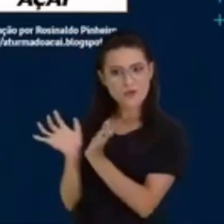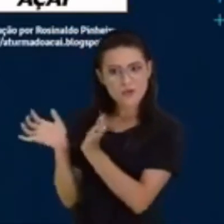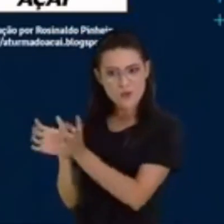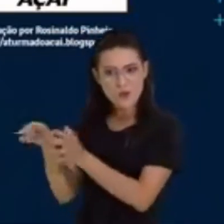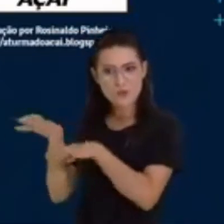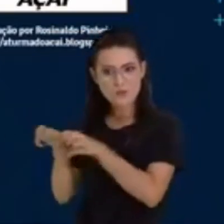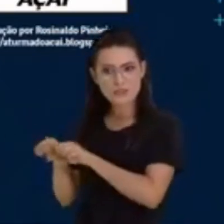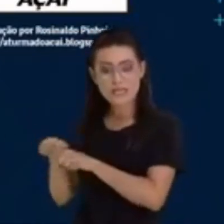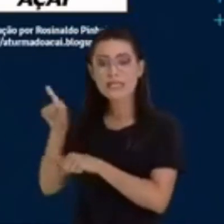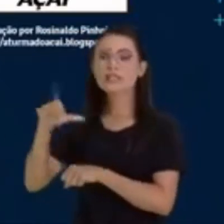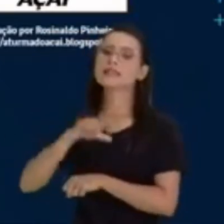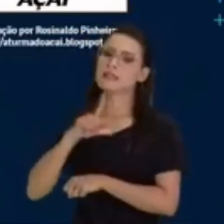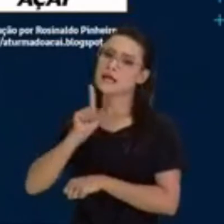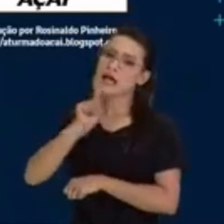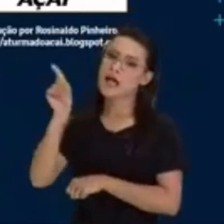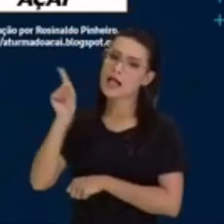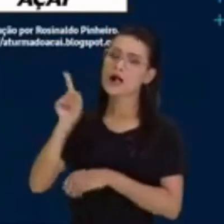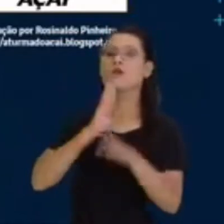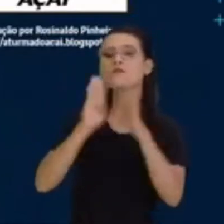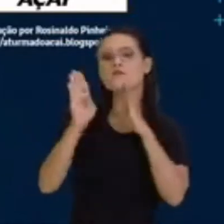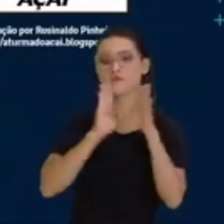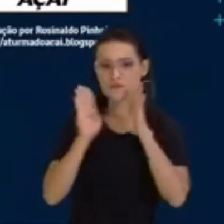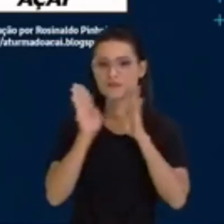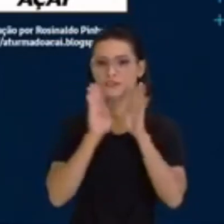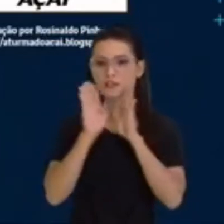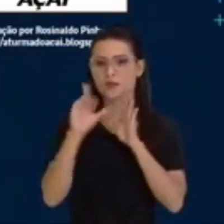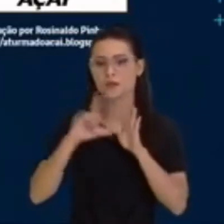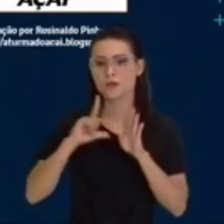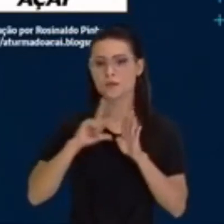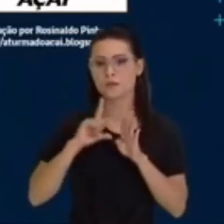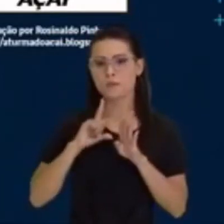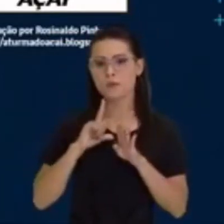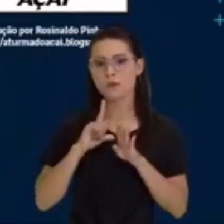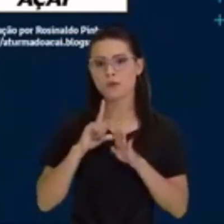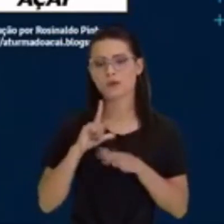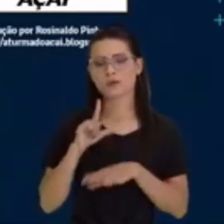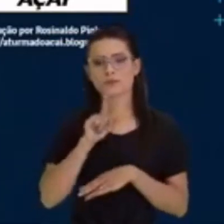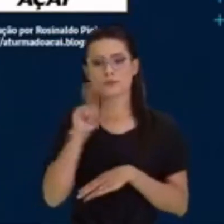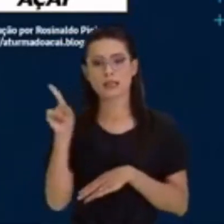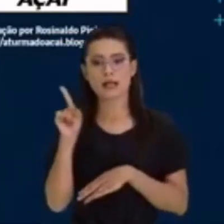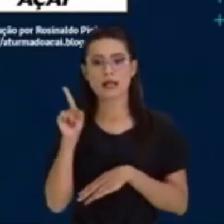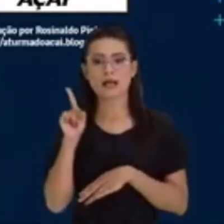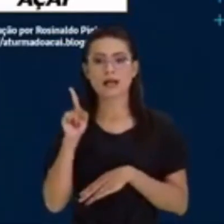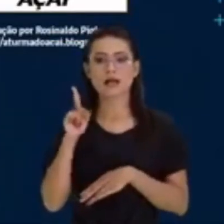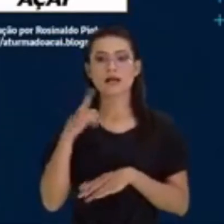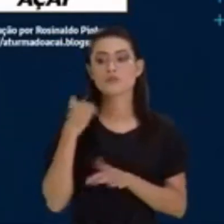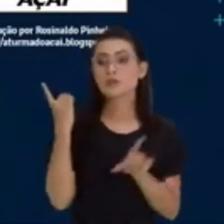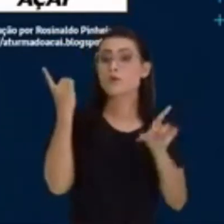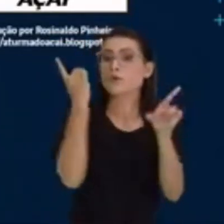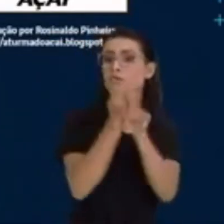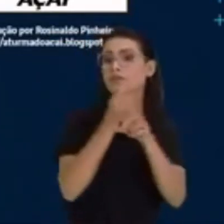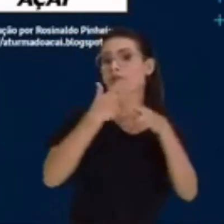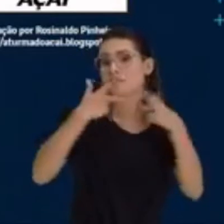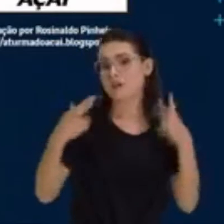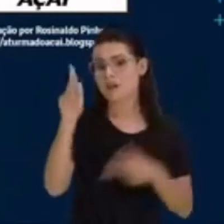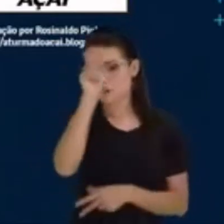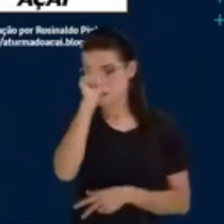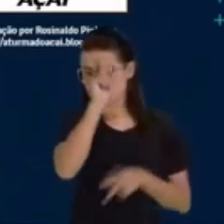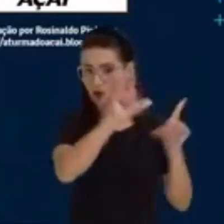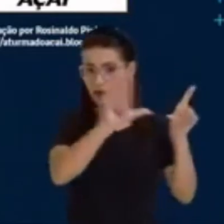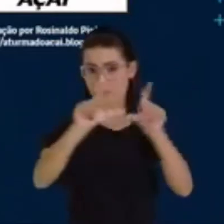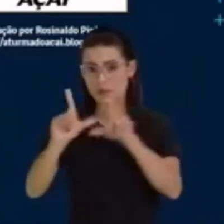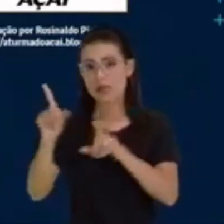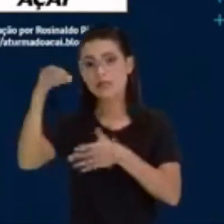A tirinha da Turma do Açaí tem uma página no Facebook, um perfil, e tem também outro perfil no